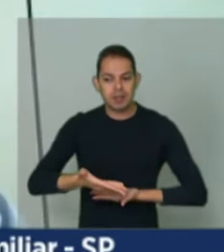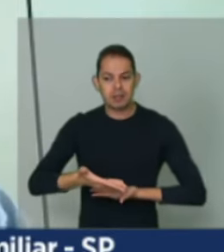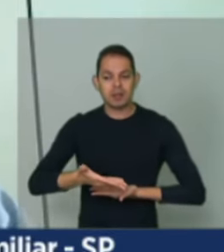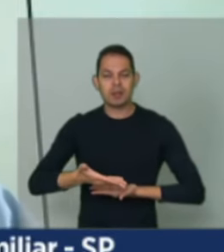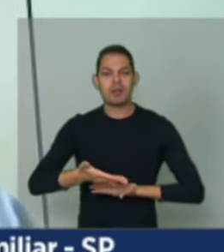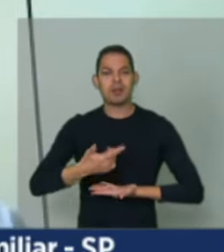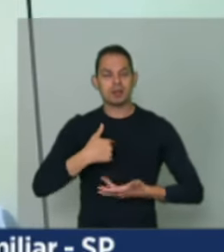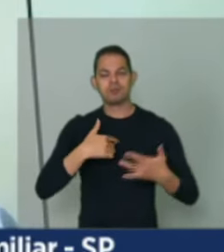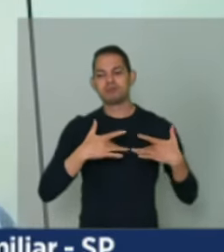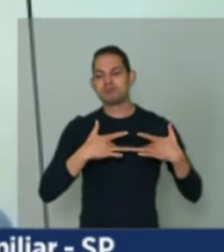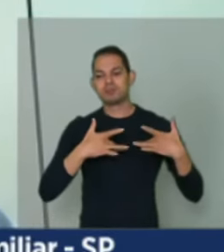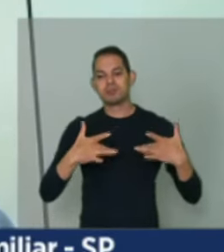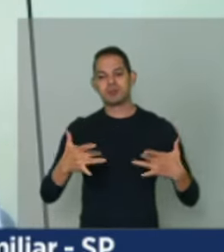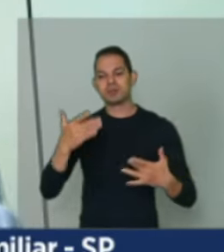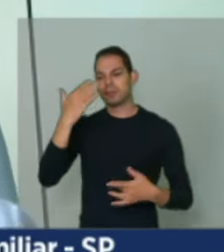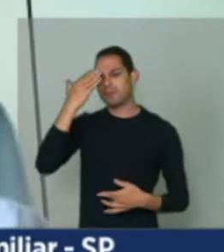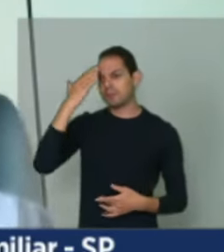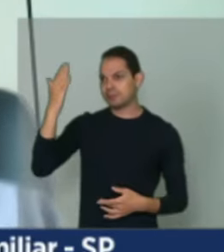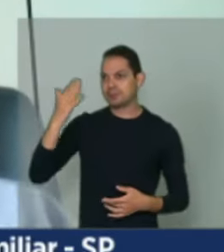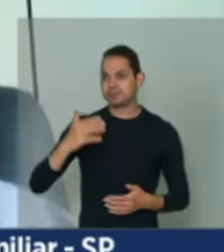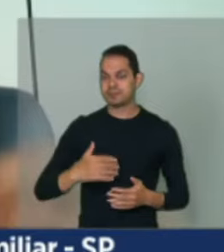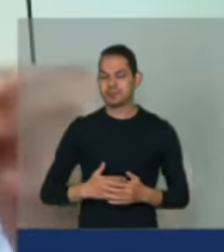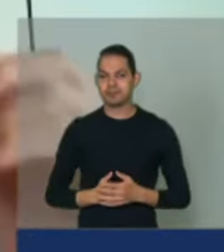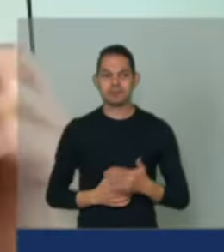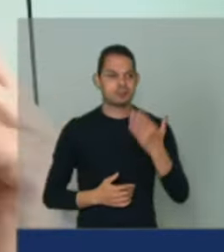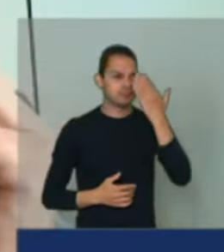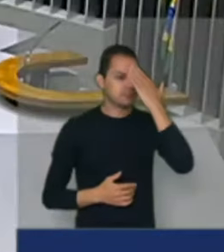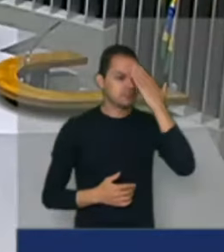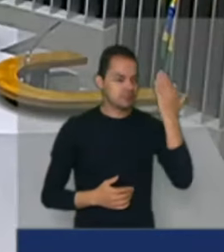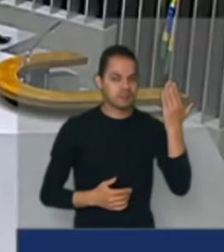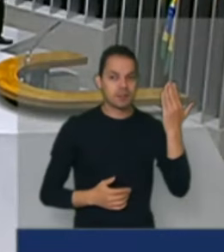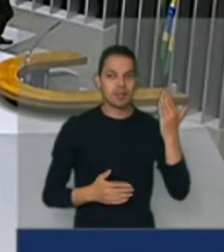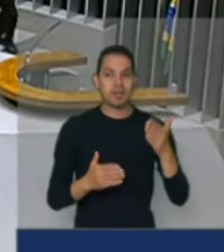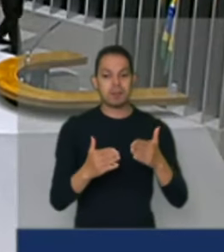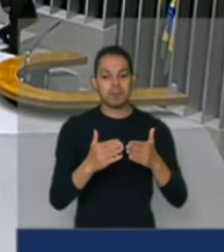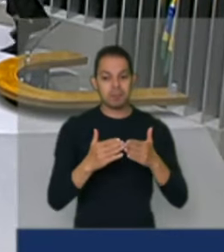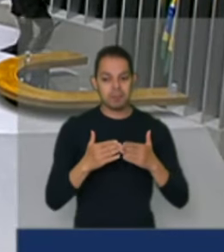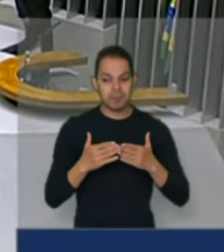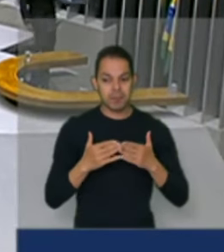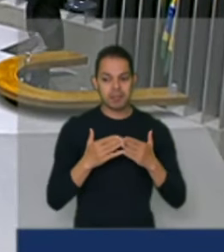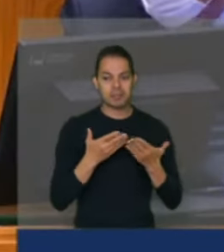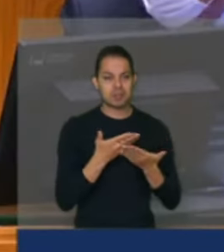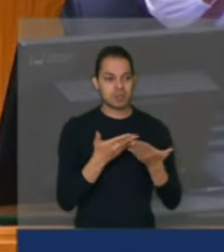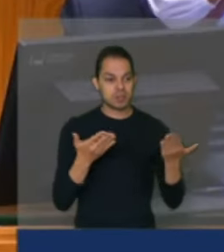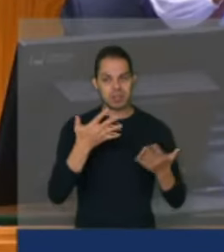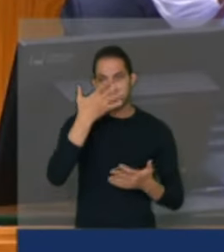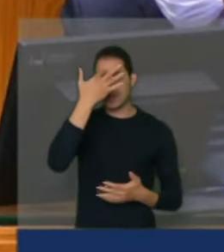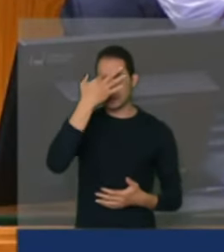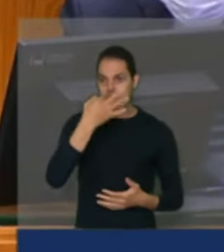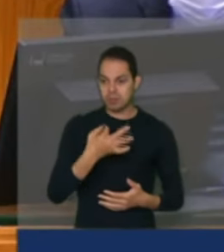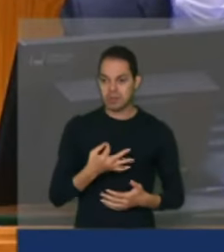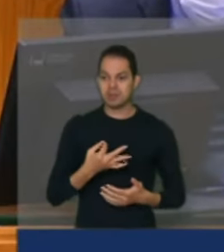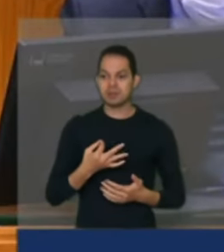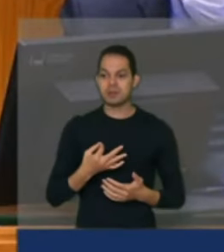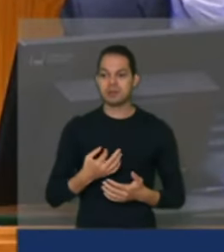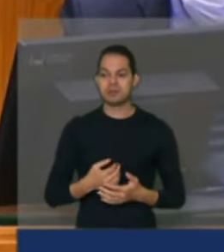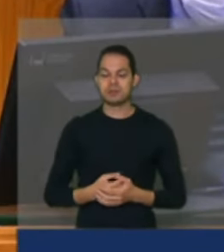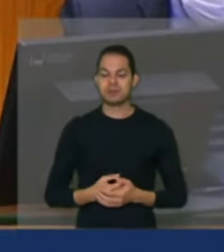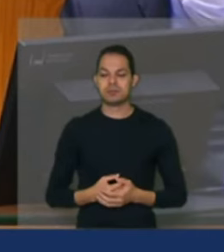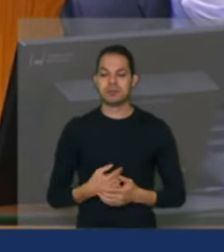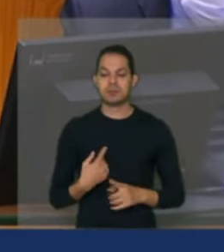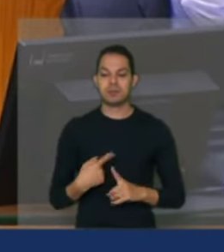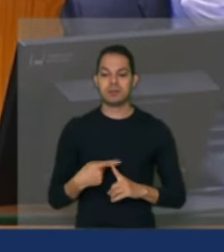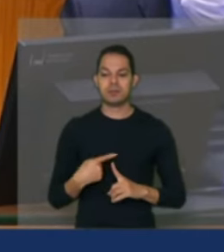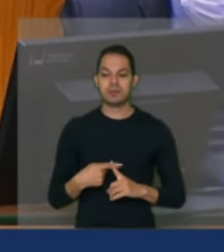disposição. Muito obrigado. Muito obrigado. quero pedir a compreensão dos convidados, porque nós temos